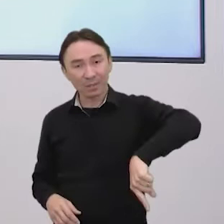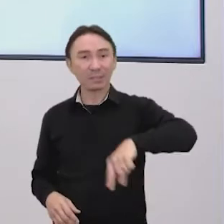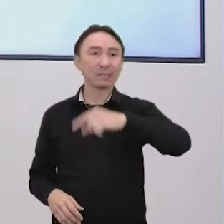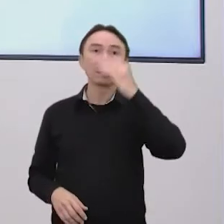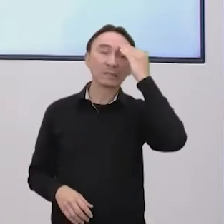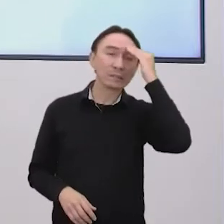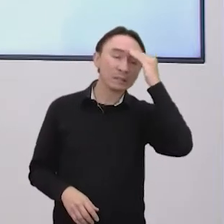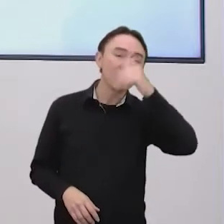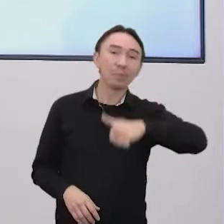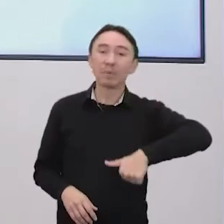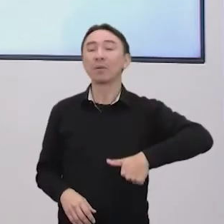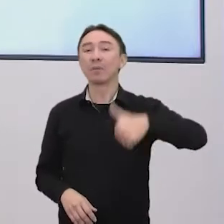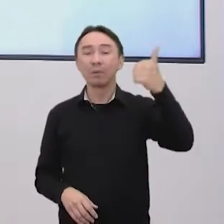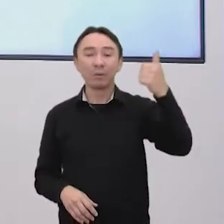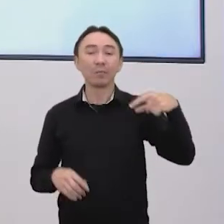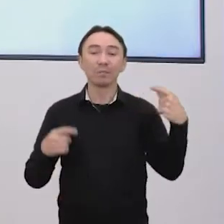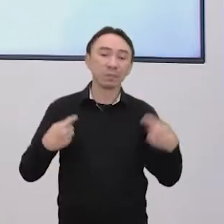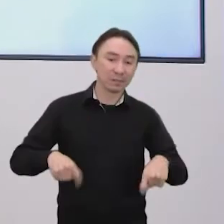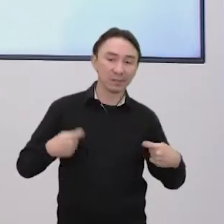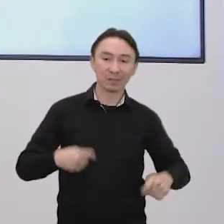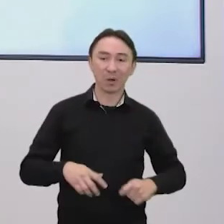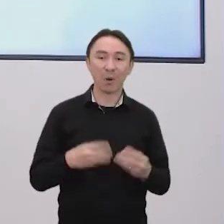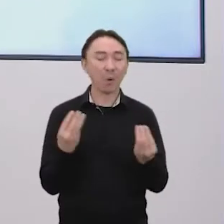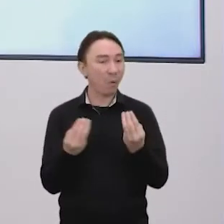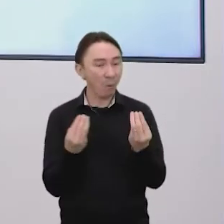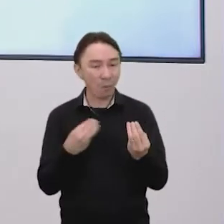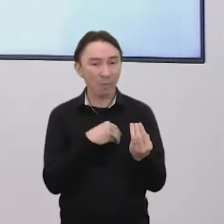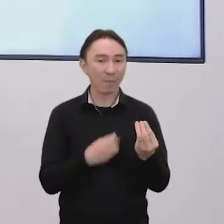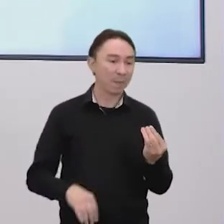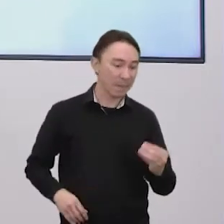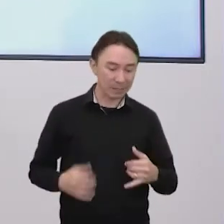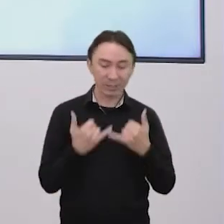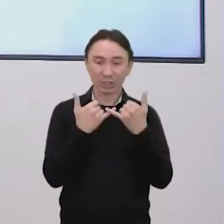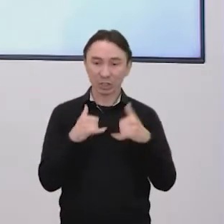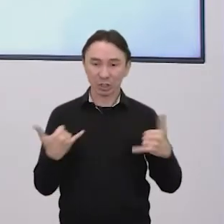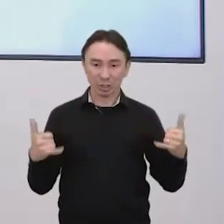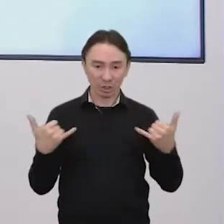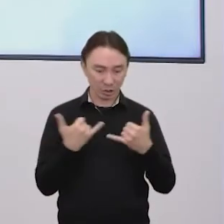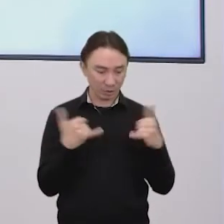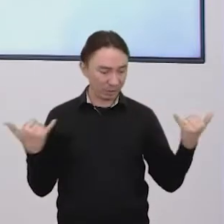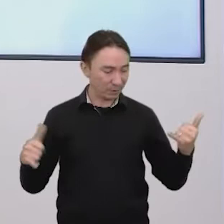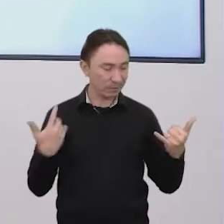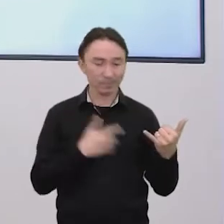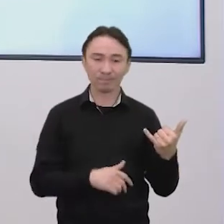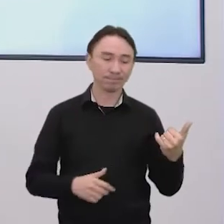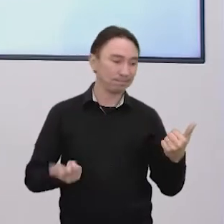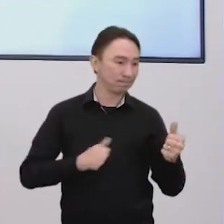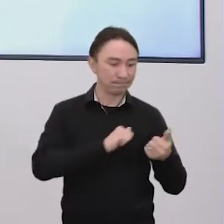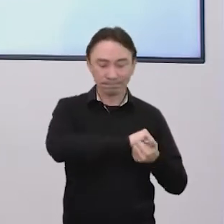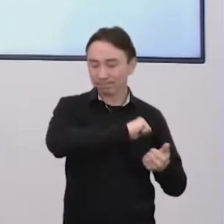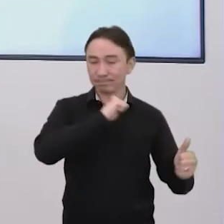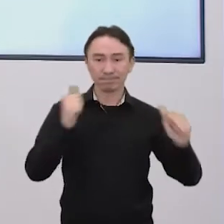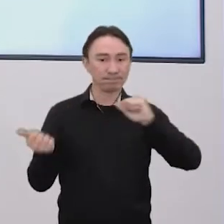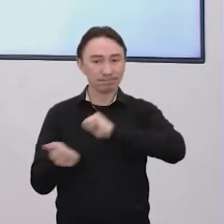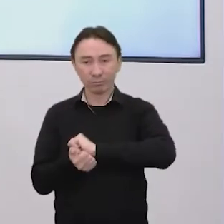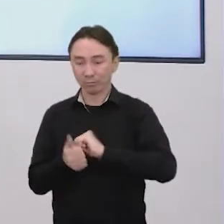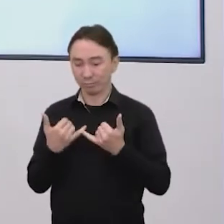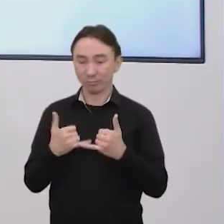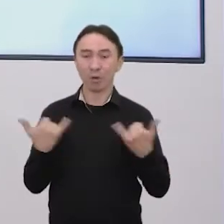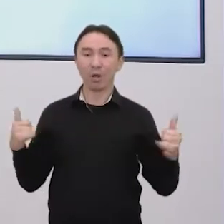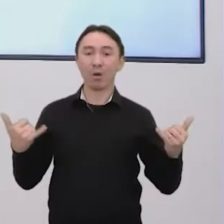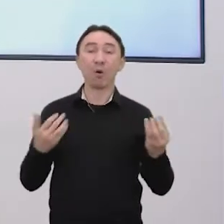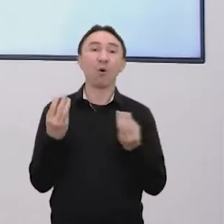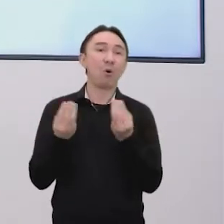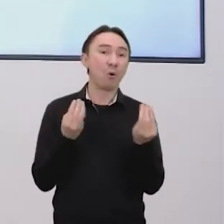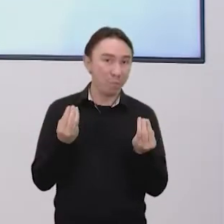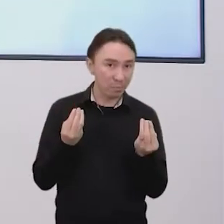tá? E como que a gente pode pegar essa energia e aproveitar para transformar em eletricidade, tá bom? É uma energia que já existe, tá